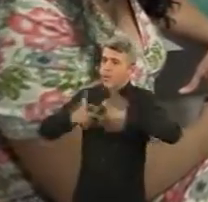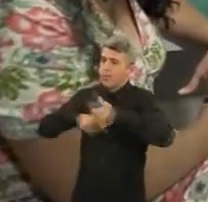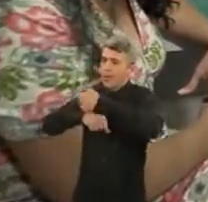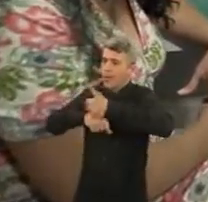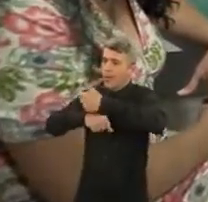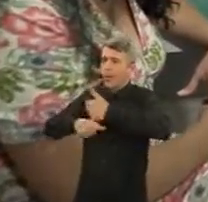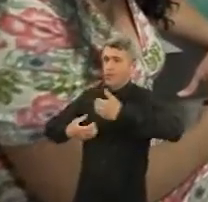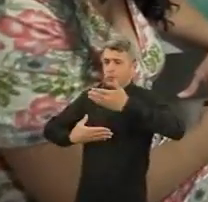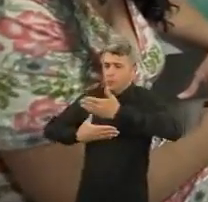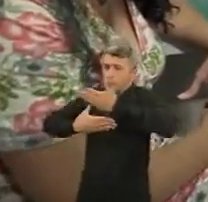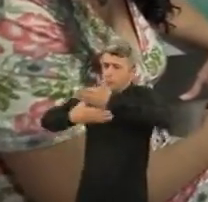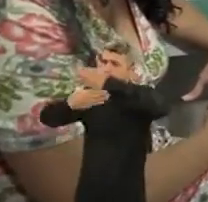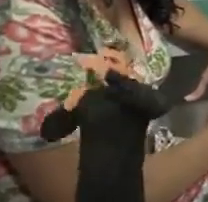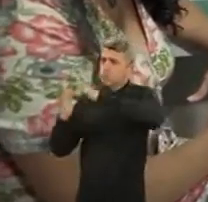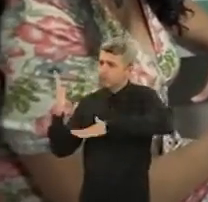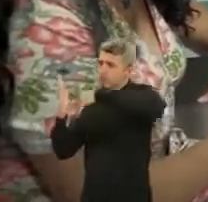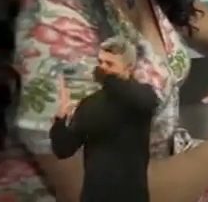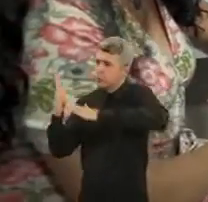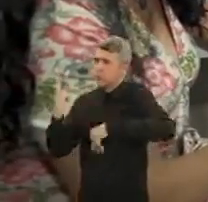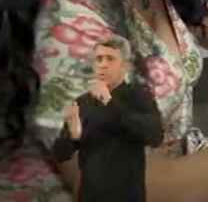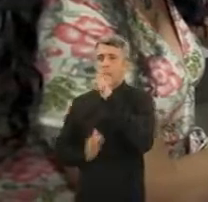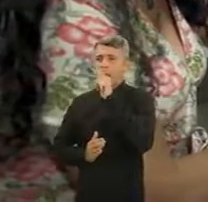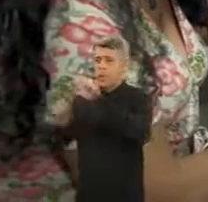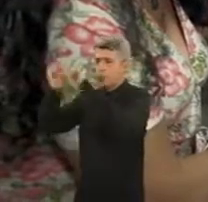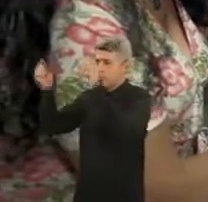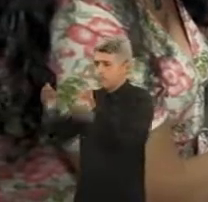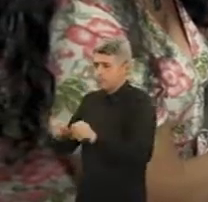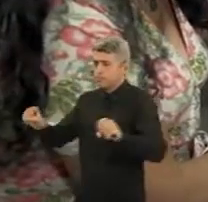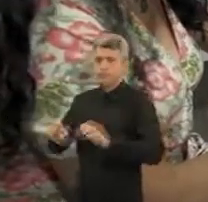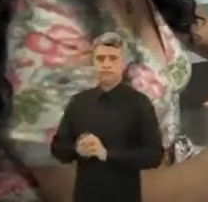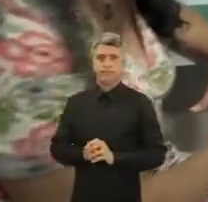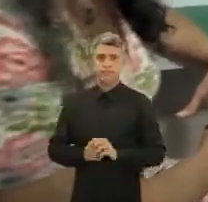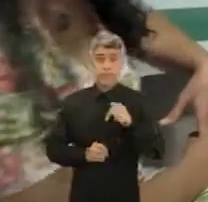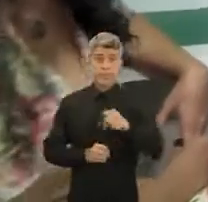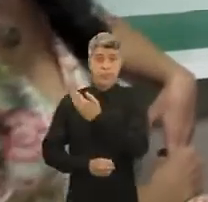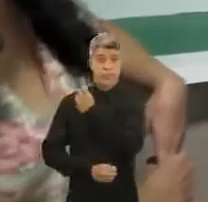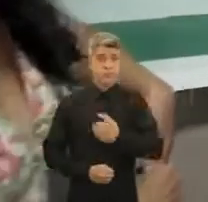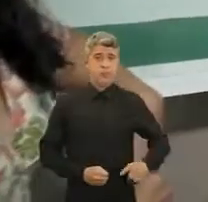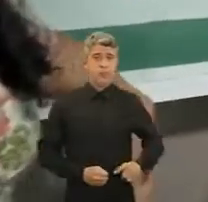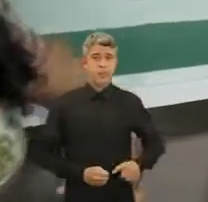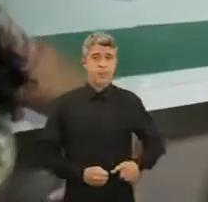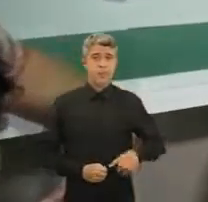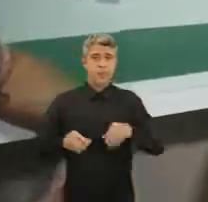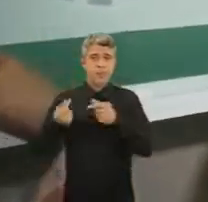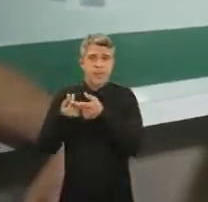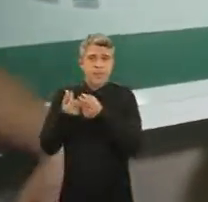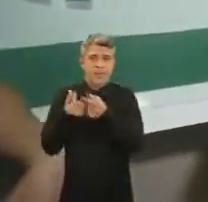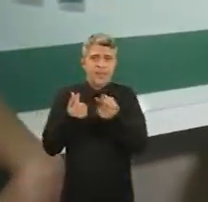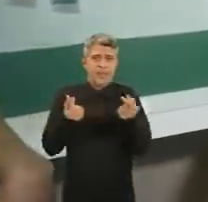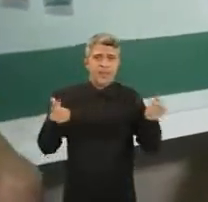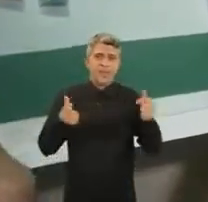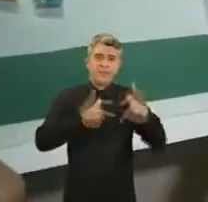mão de obra local dos pedreiros, pintores, encanadores. No nosso governo, renda e